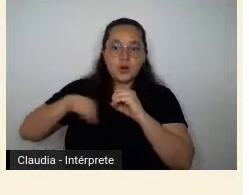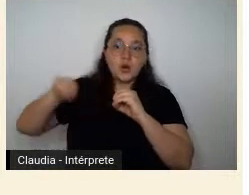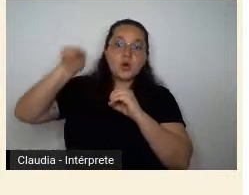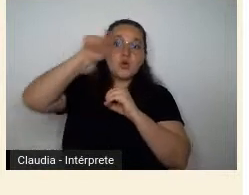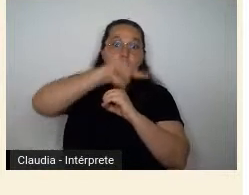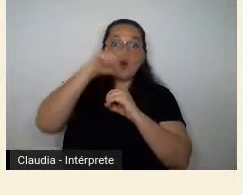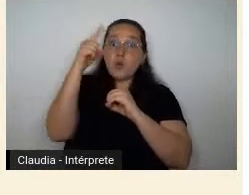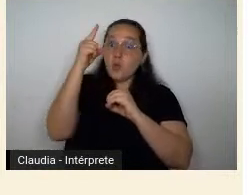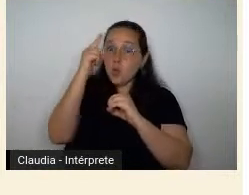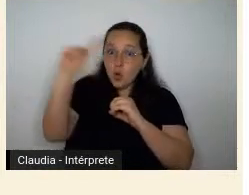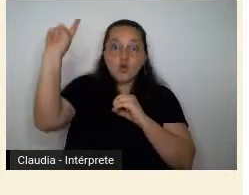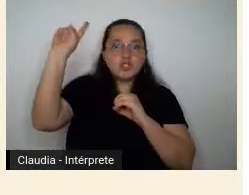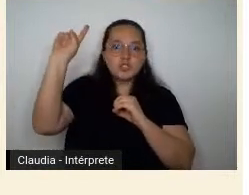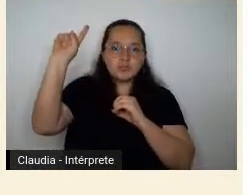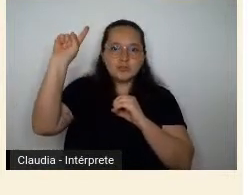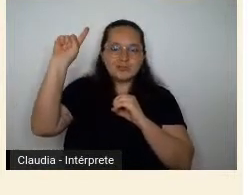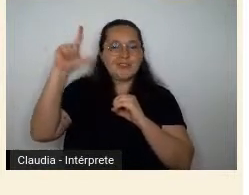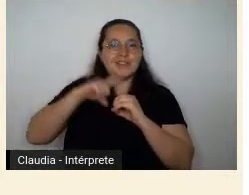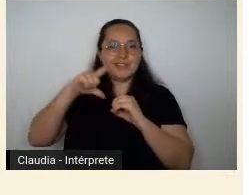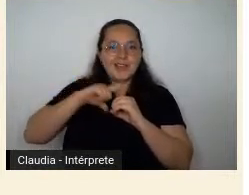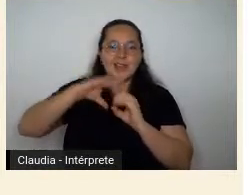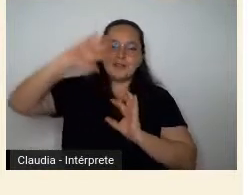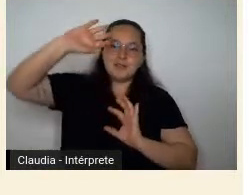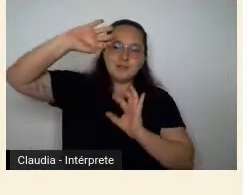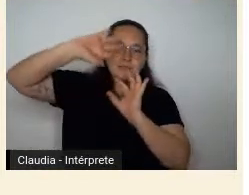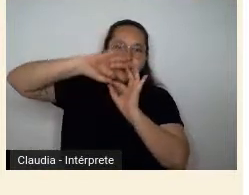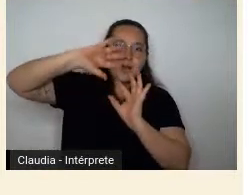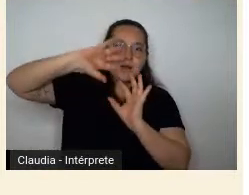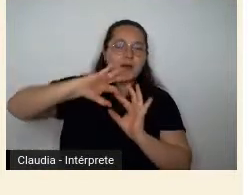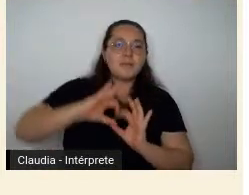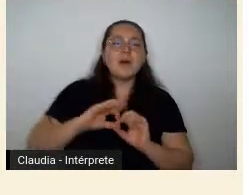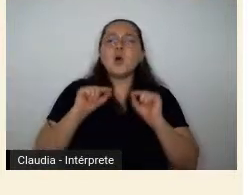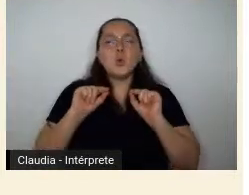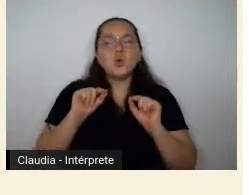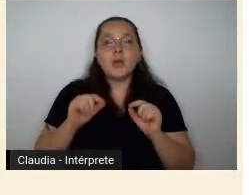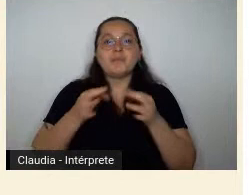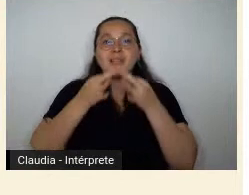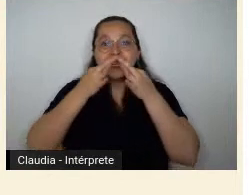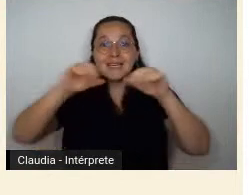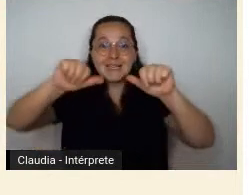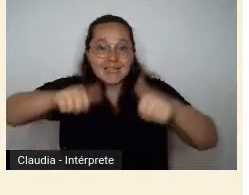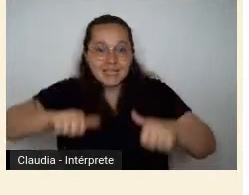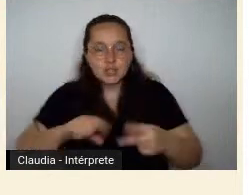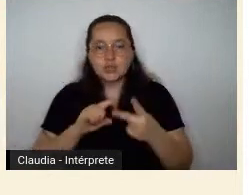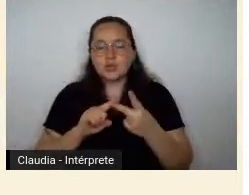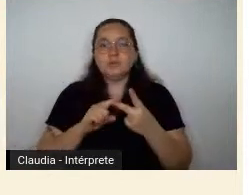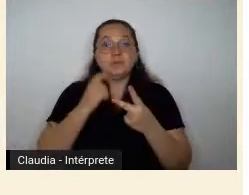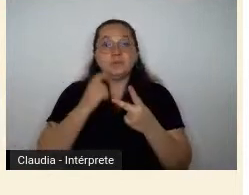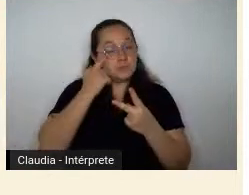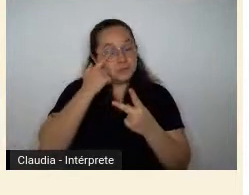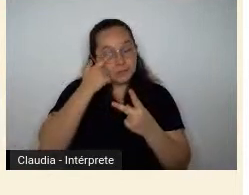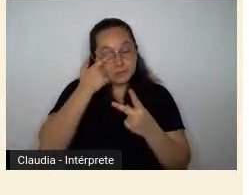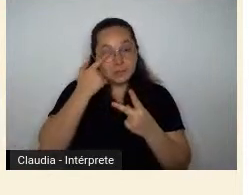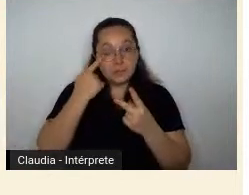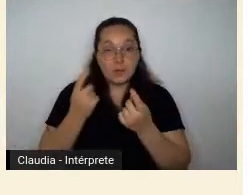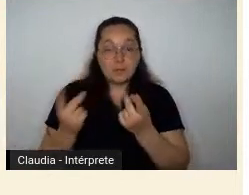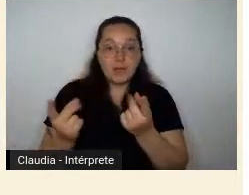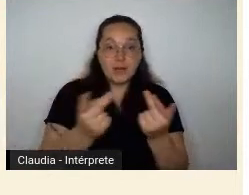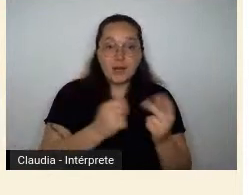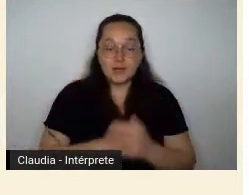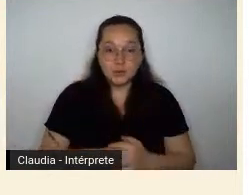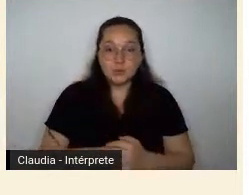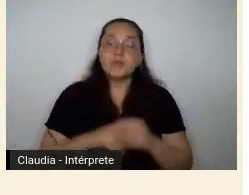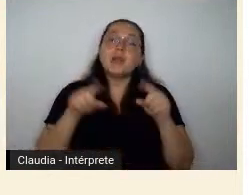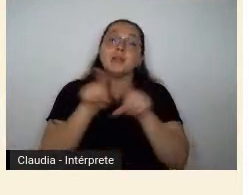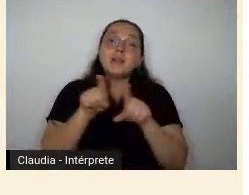série de agentes, de instâncias, como os críticos, o mercado, os colecionadores, estão envolvidos, os próprios pares, os artistas, os